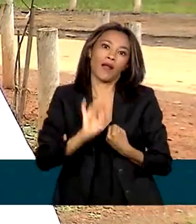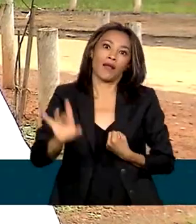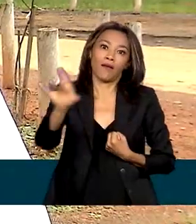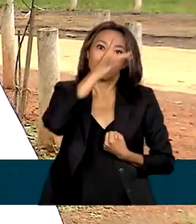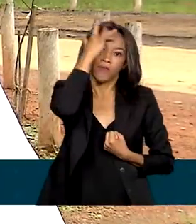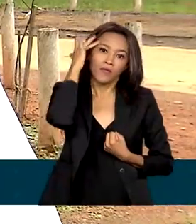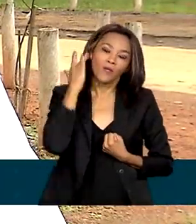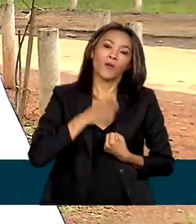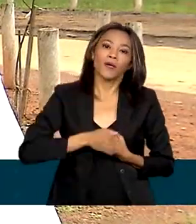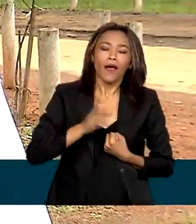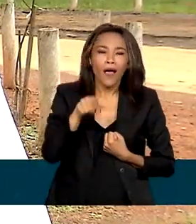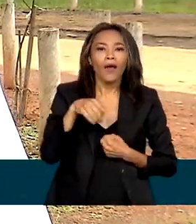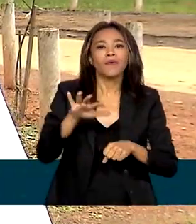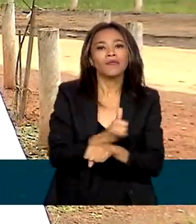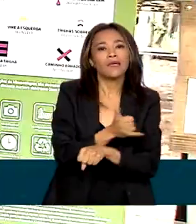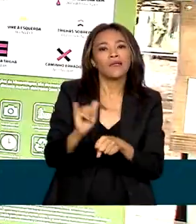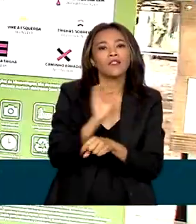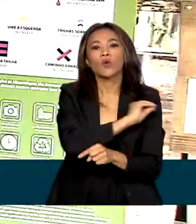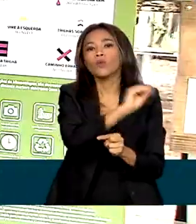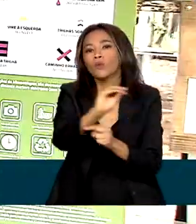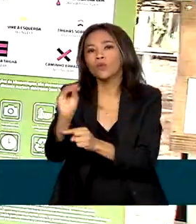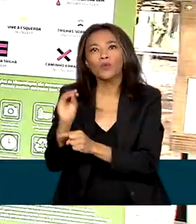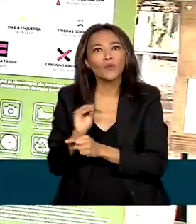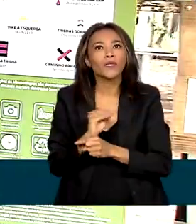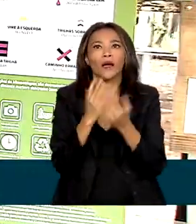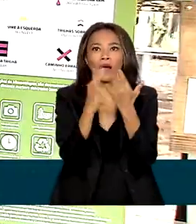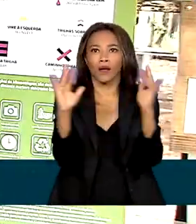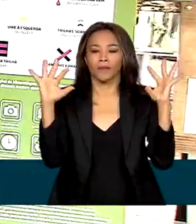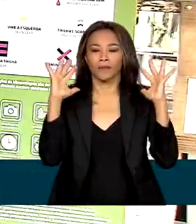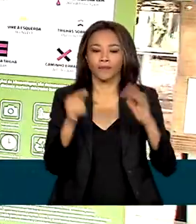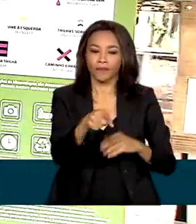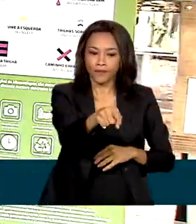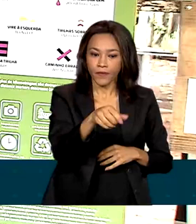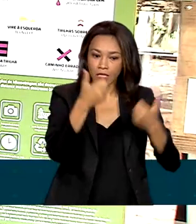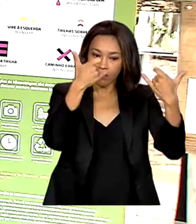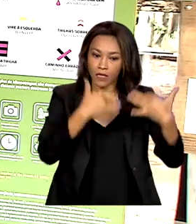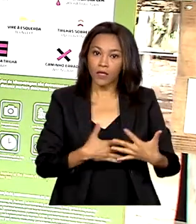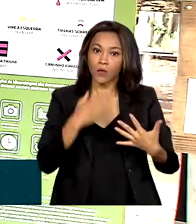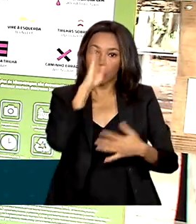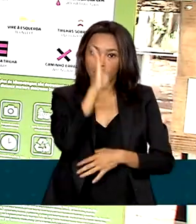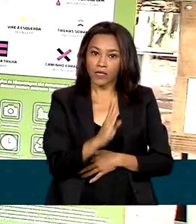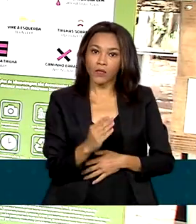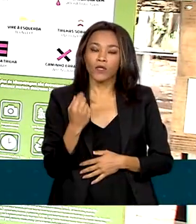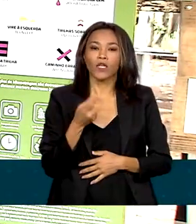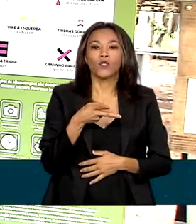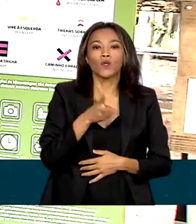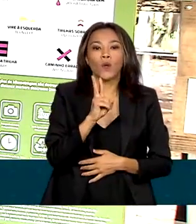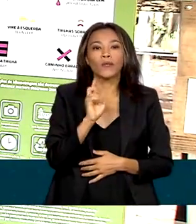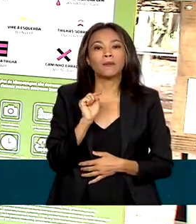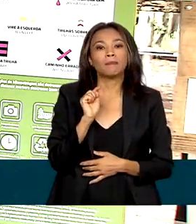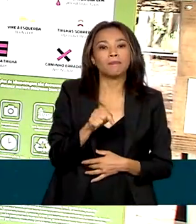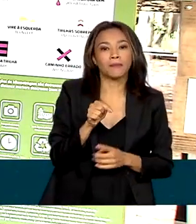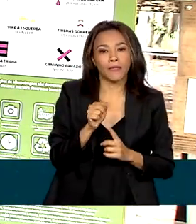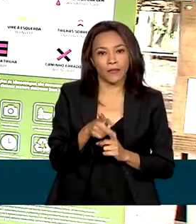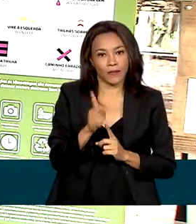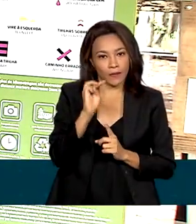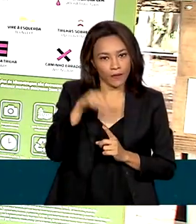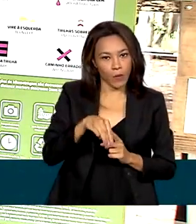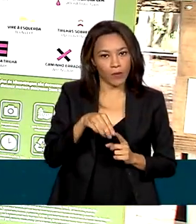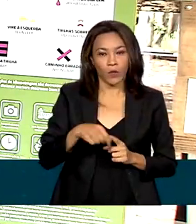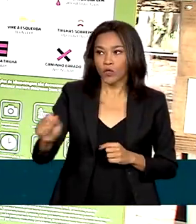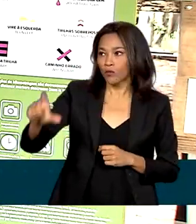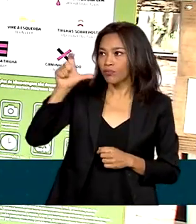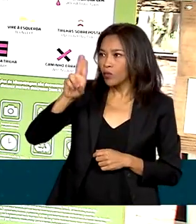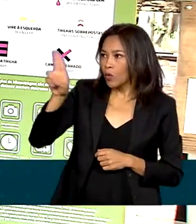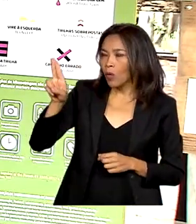como uma ferramenta de conservação. O Brasil tem hoje 2 mil quilômetros de percursos sinalizados